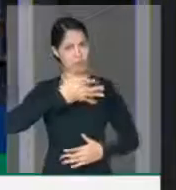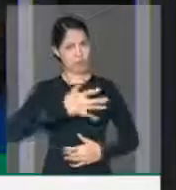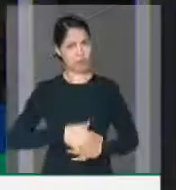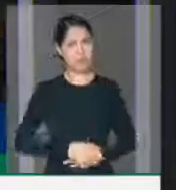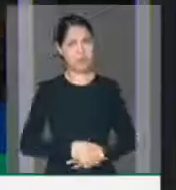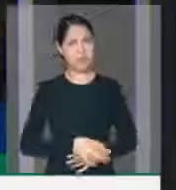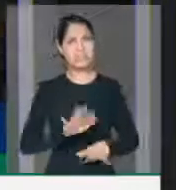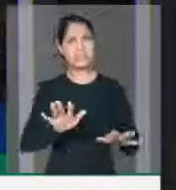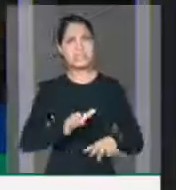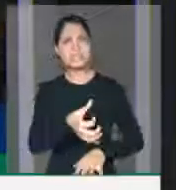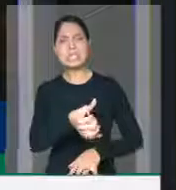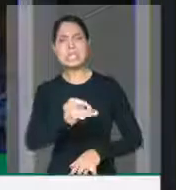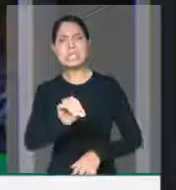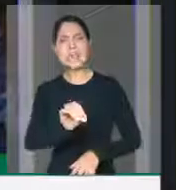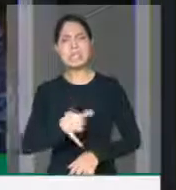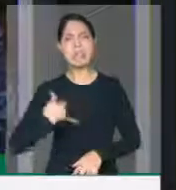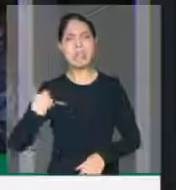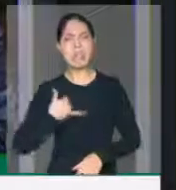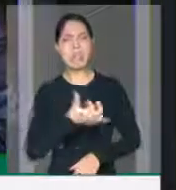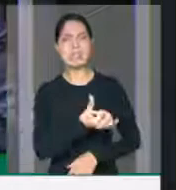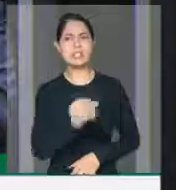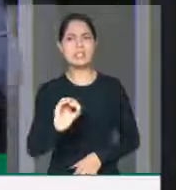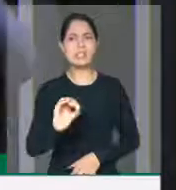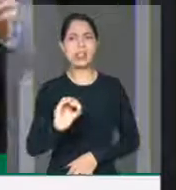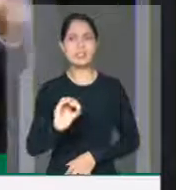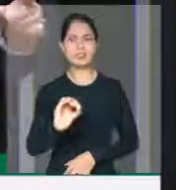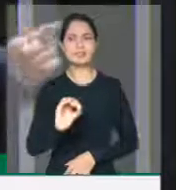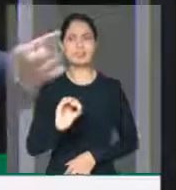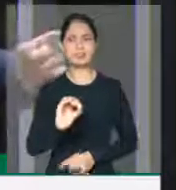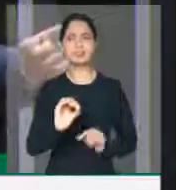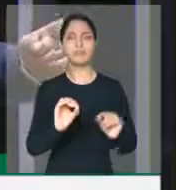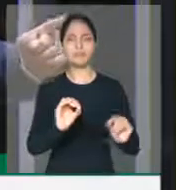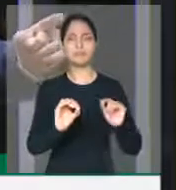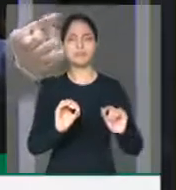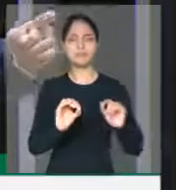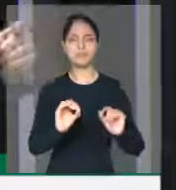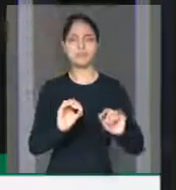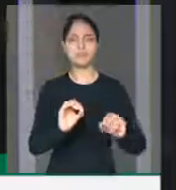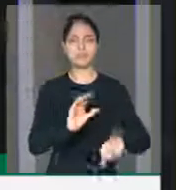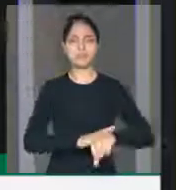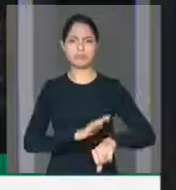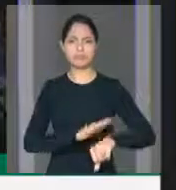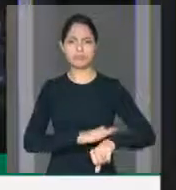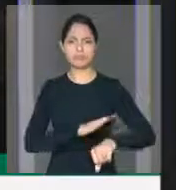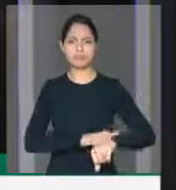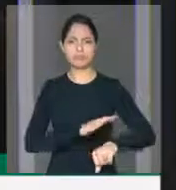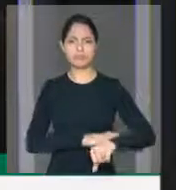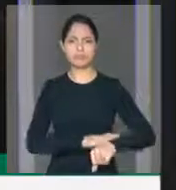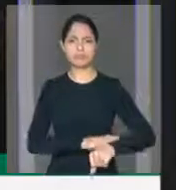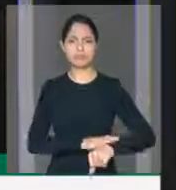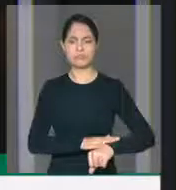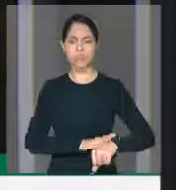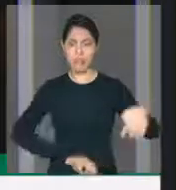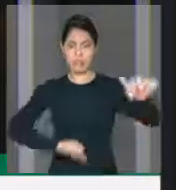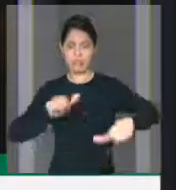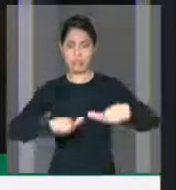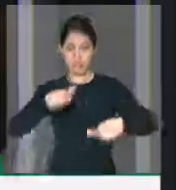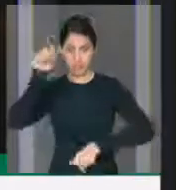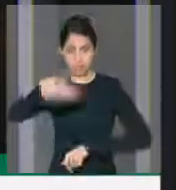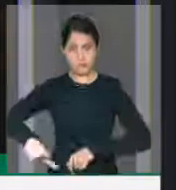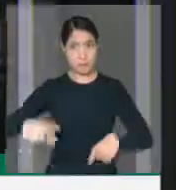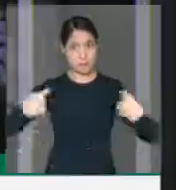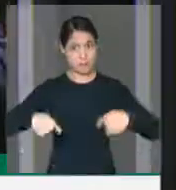quando ele tiver 60 anos de idade, nesse lapso temporal, será que não é necessário reavaliar